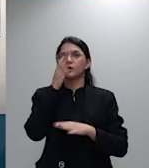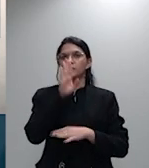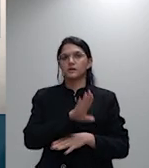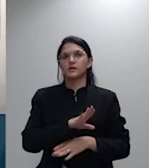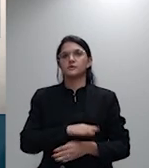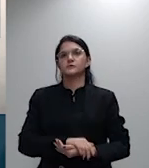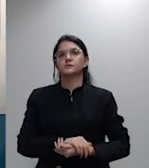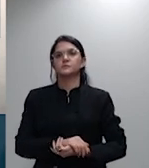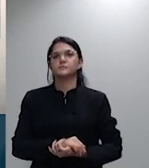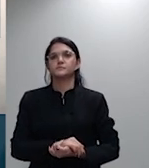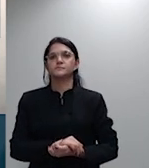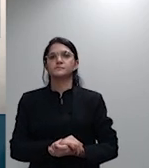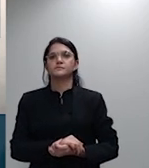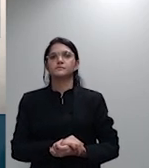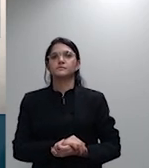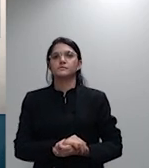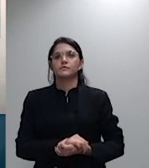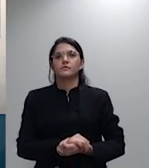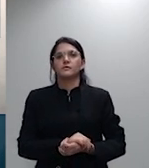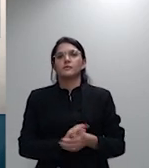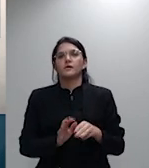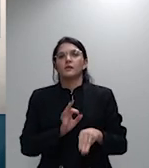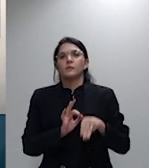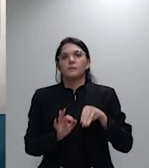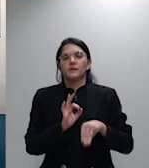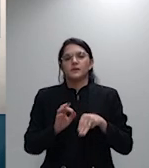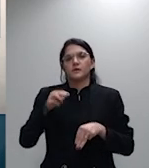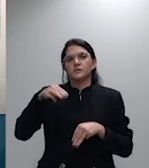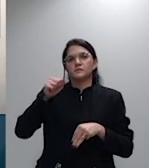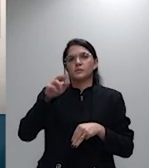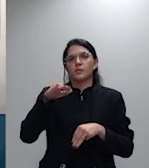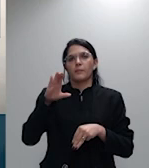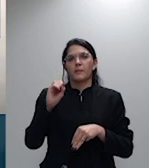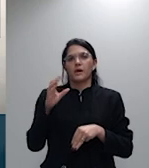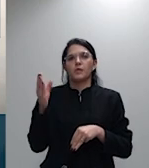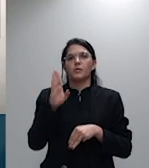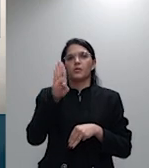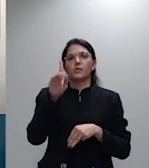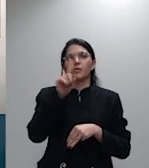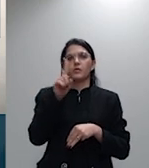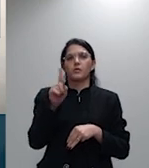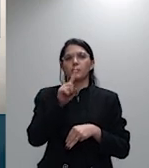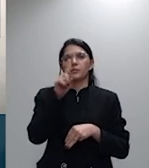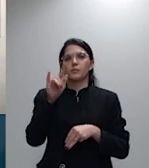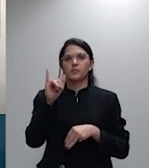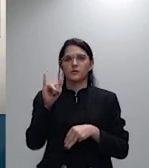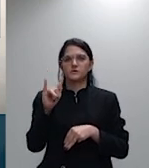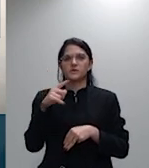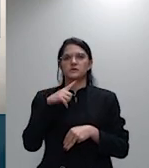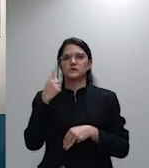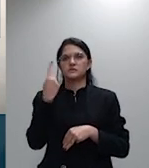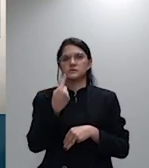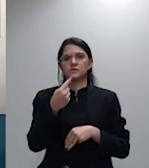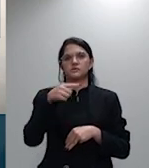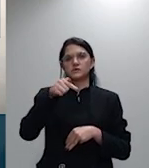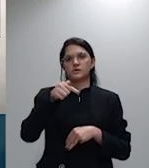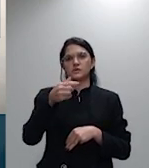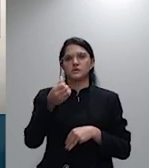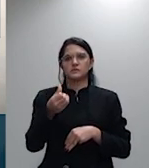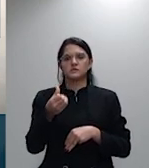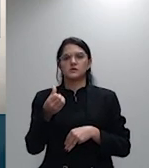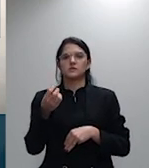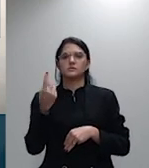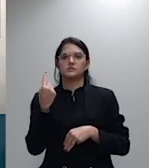competência 176.418 de São Paulo acompanhando está pregoado eu leio